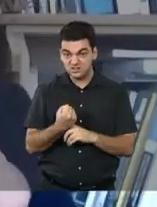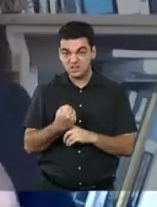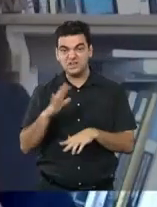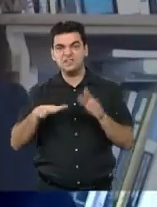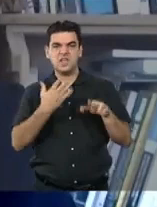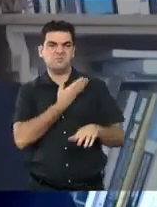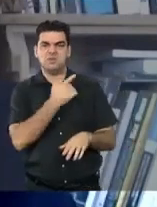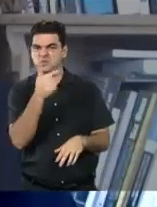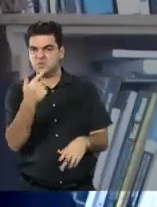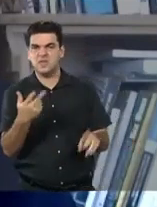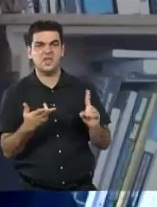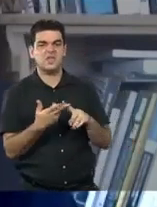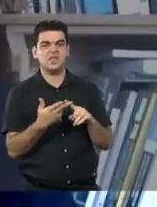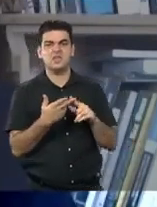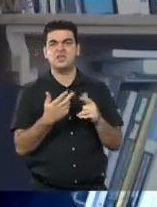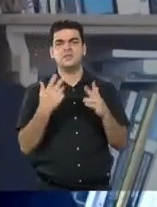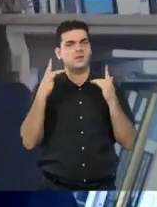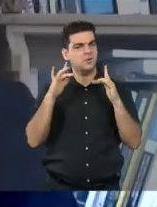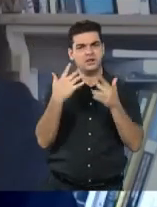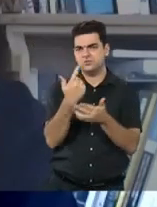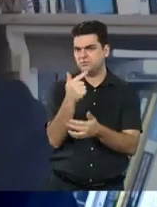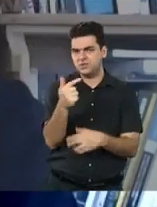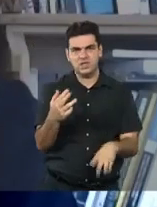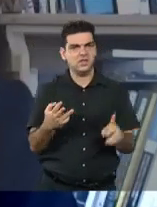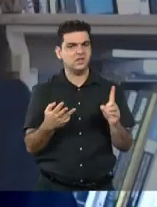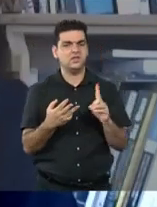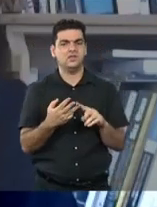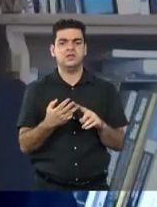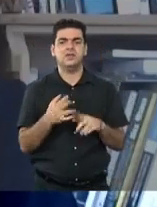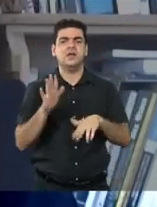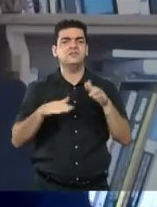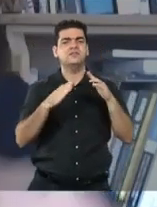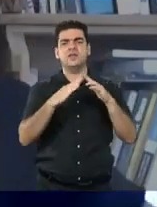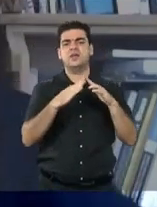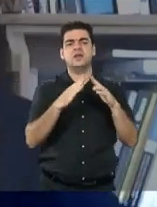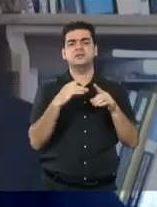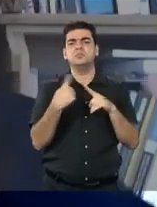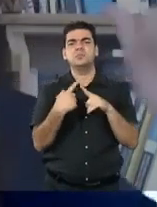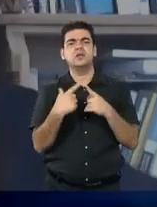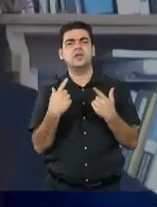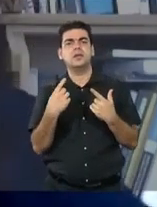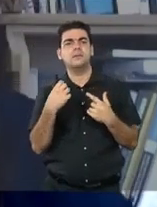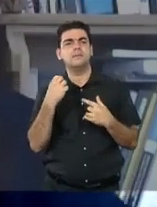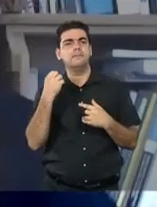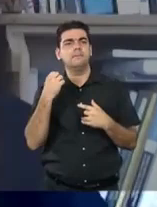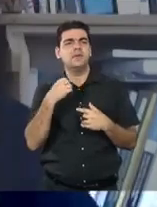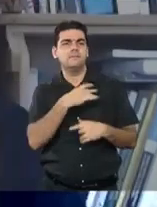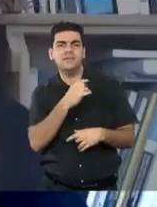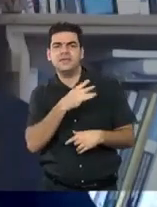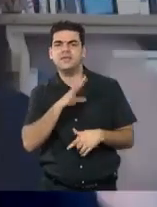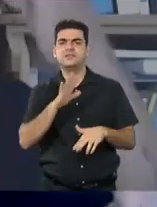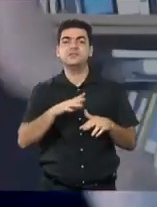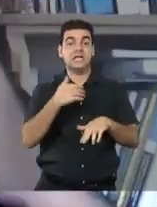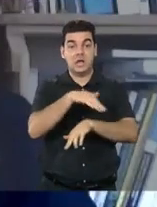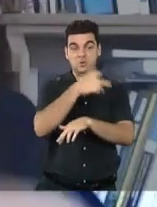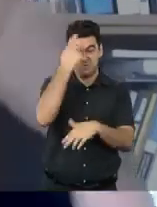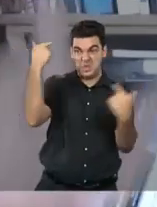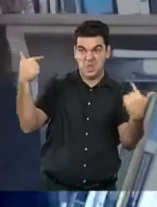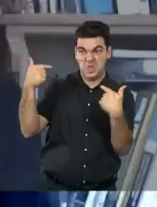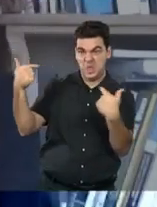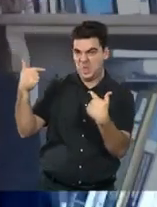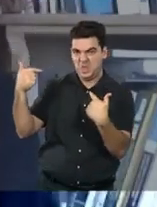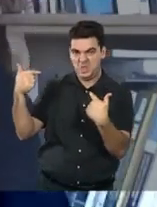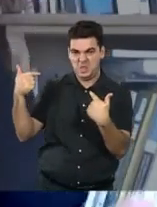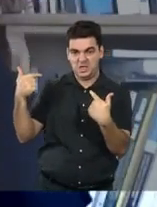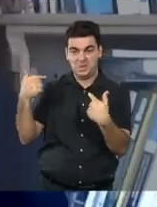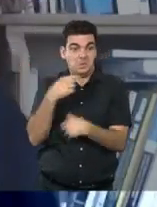amigo, não ter parceiro, e ficar em casa o tempo todo. Porque quando sai a tamanha violência dos olhares, das falhas